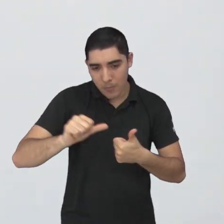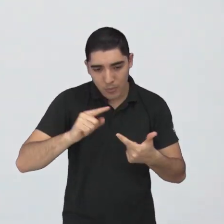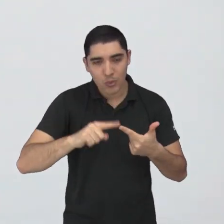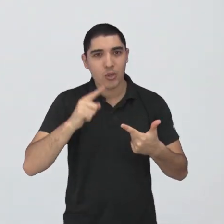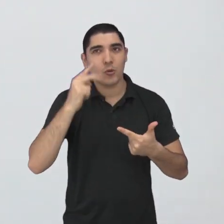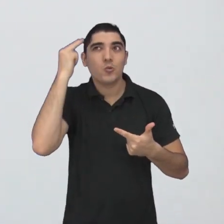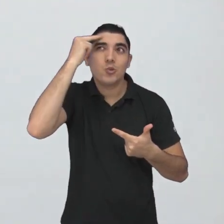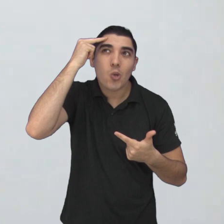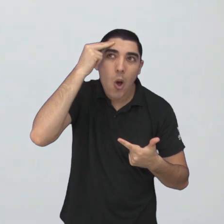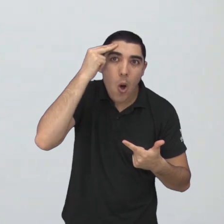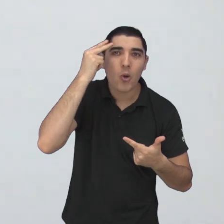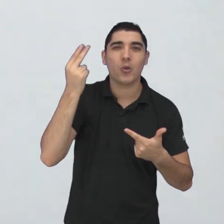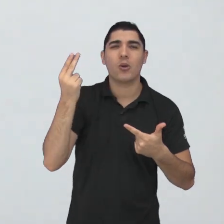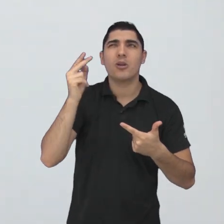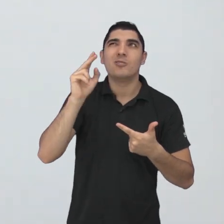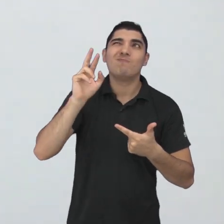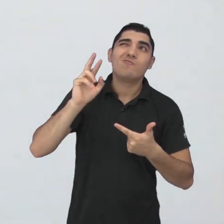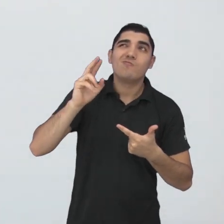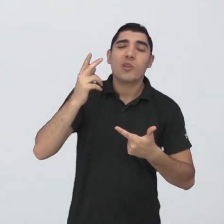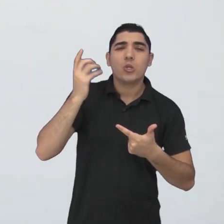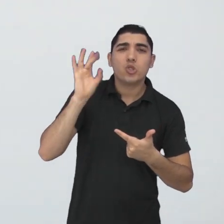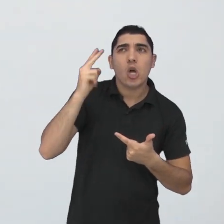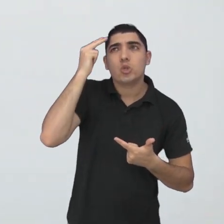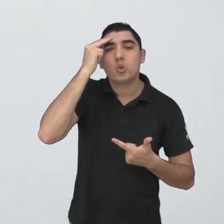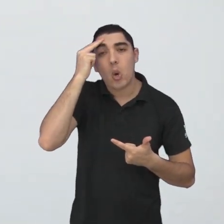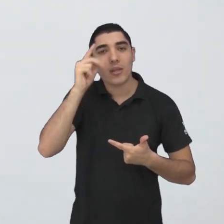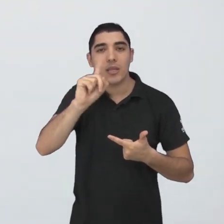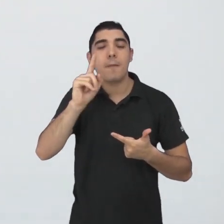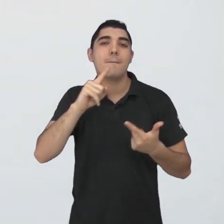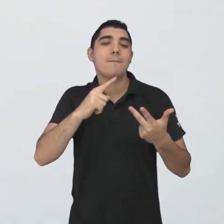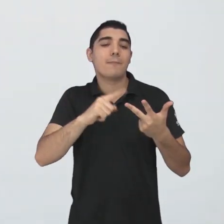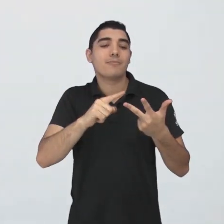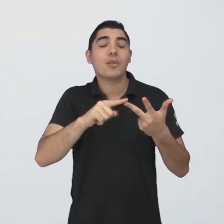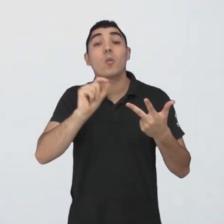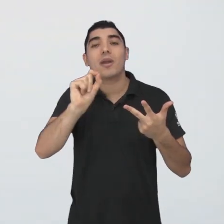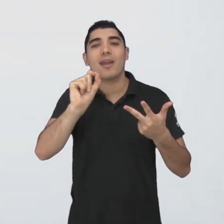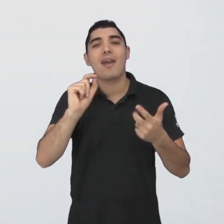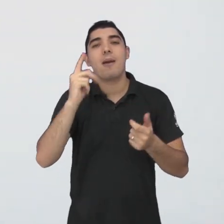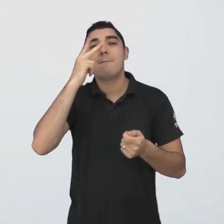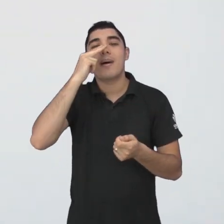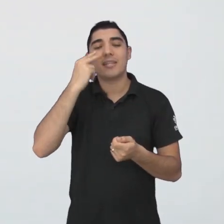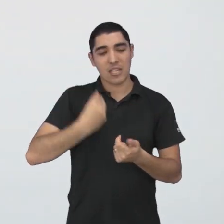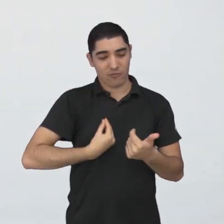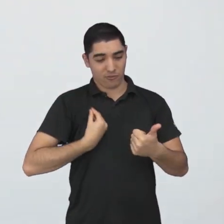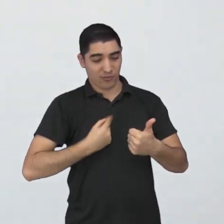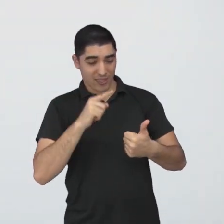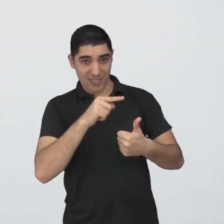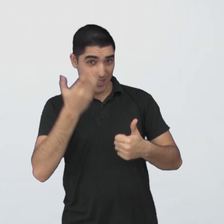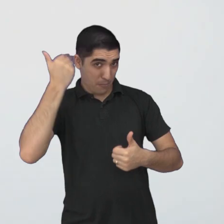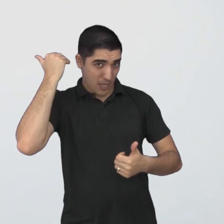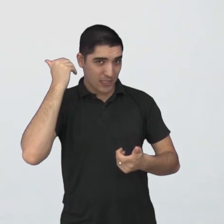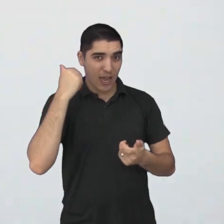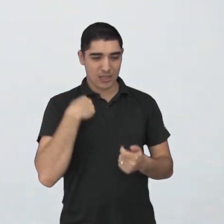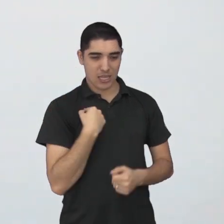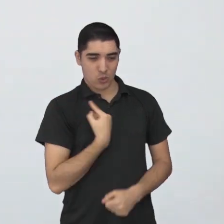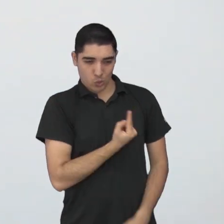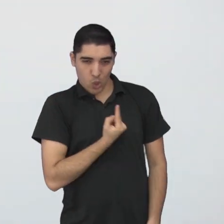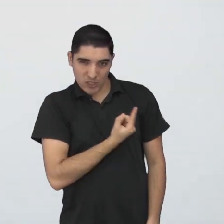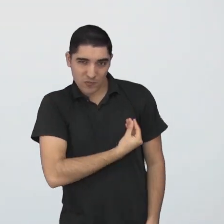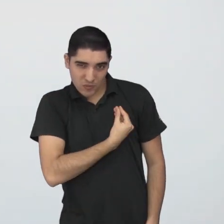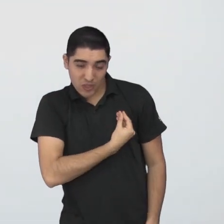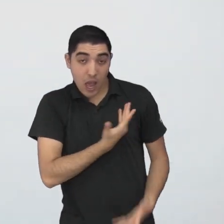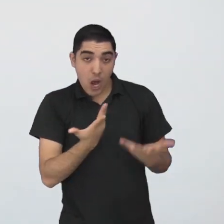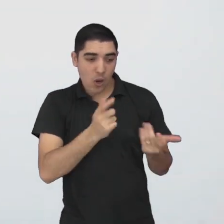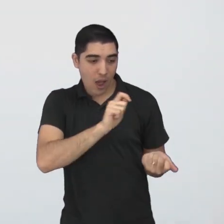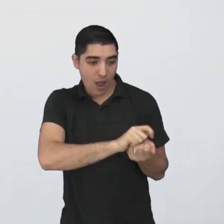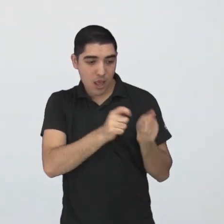que nem que sejam que os sonhos mudem, mas a gente acaba adaptando a nossa vida, que antigamente era de uma pessoa só, para